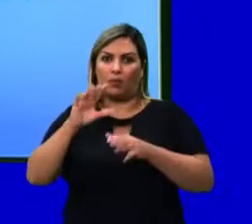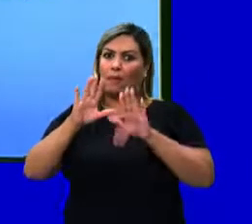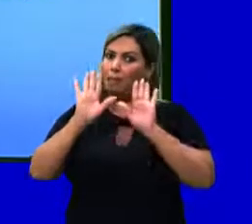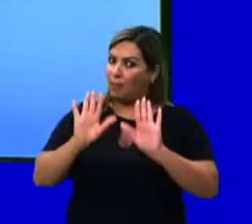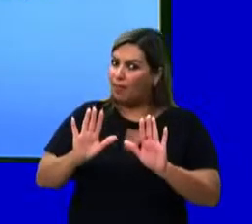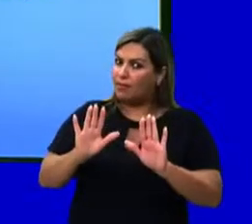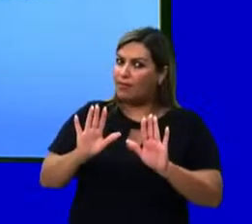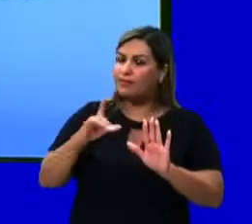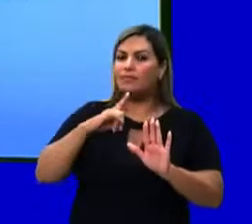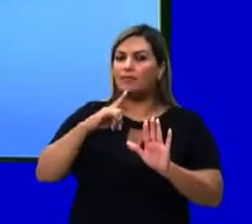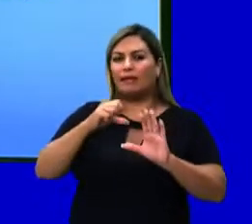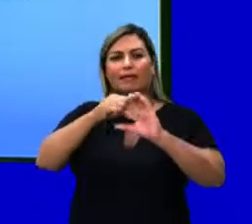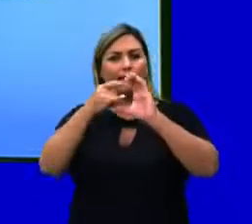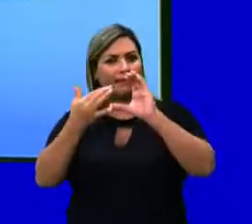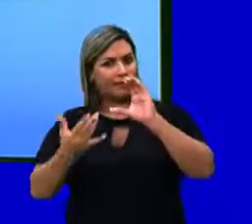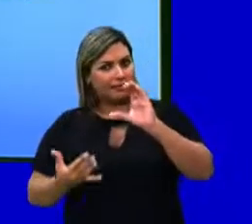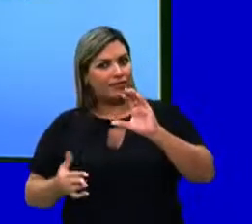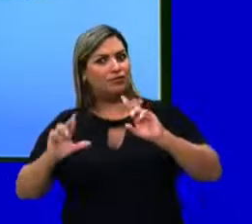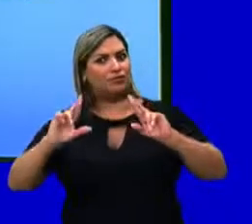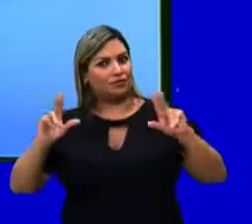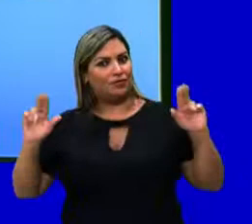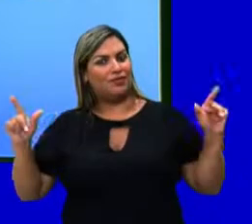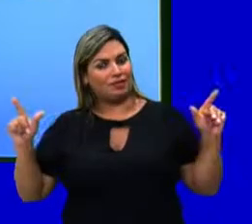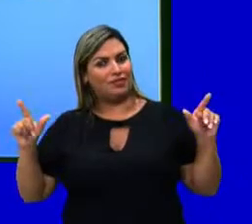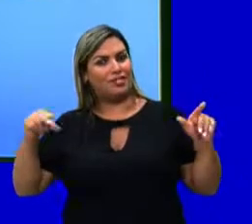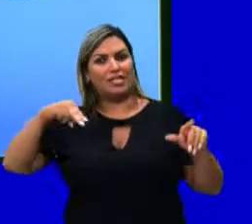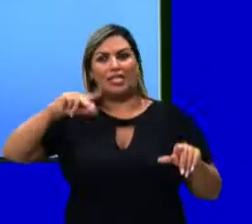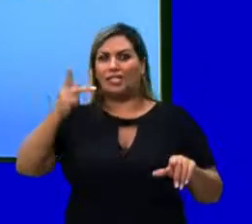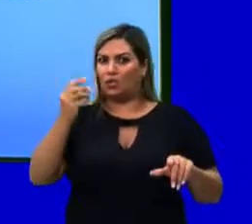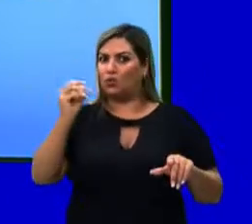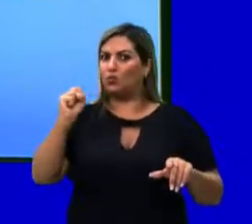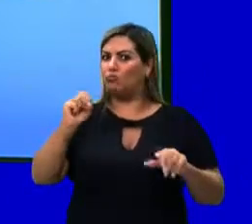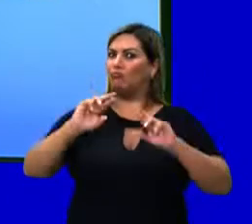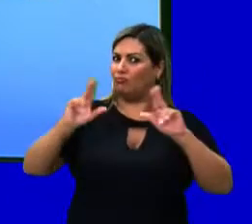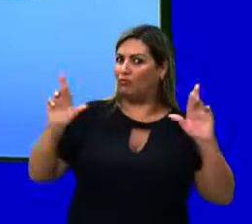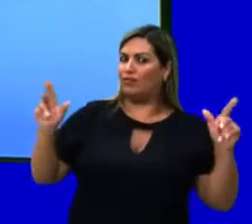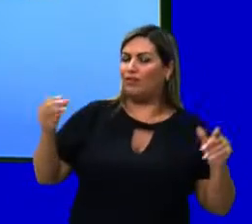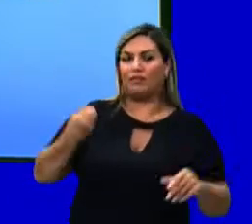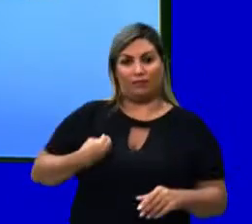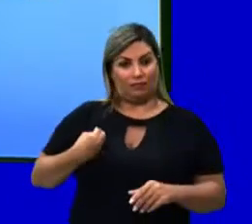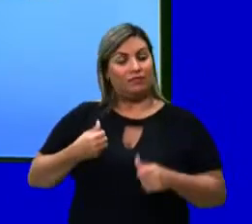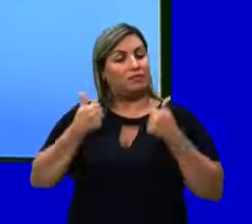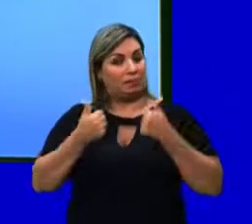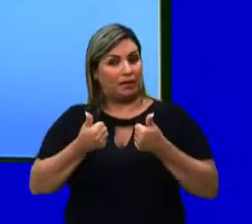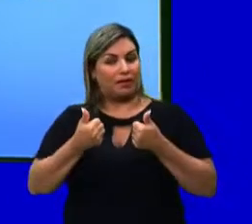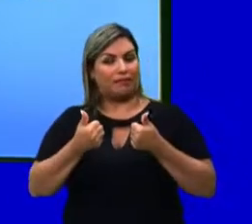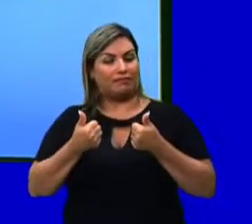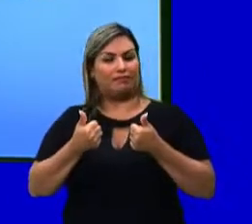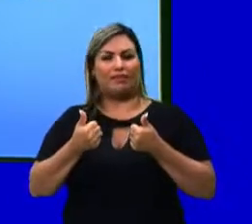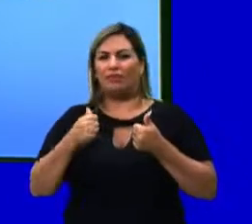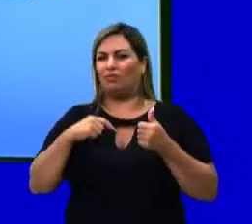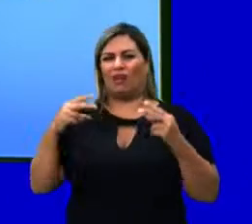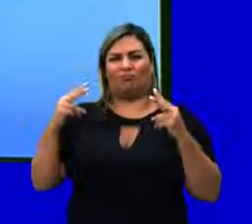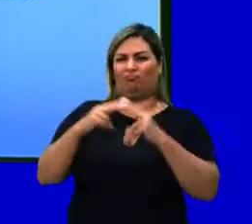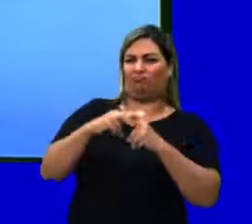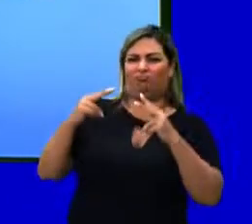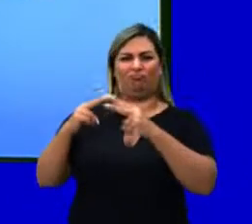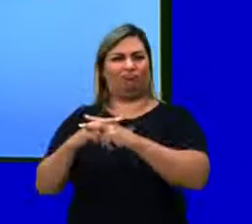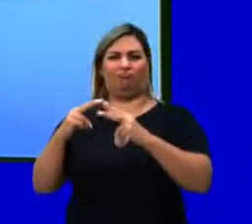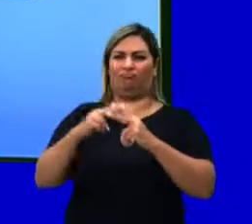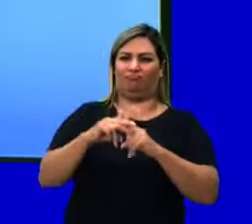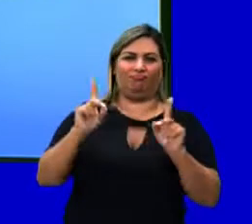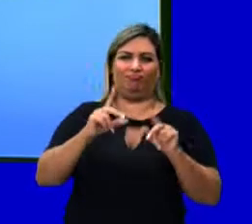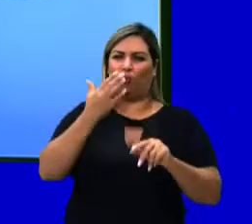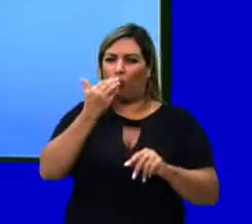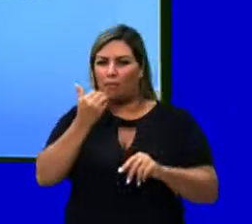mas eles têm diferentes nichos ecológicos. Por isso, eles convivem bem. Eles não vão competir